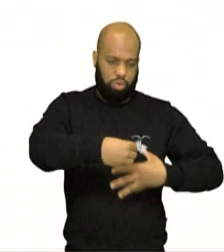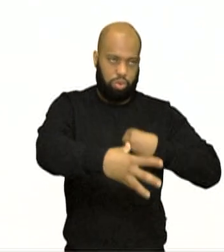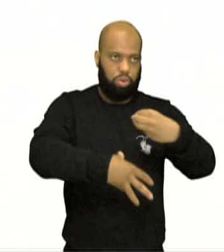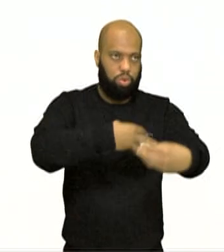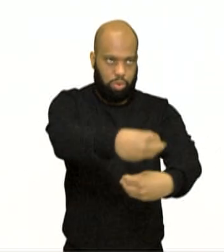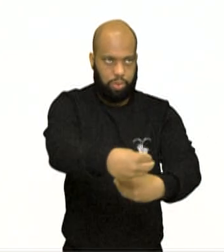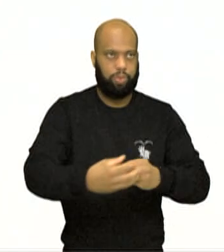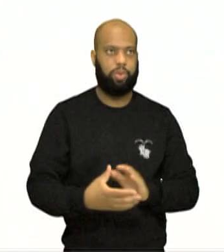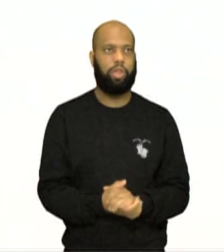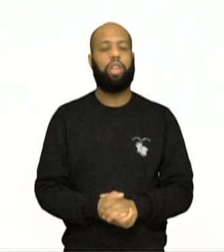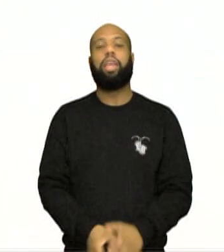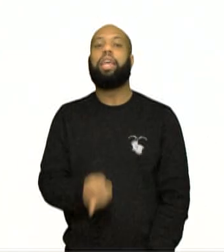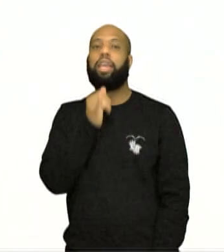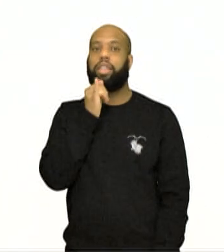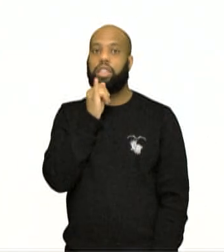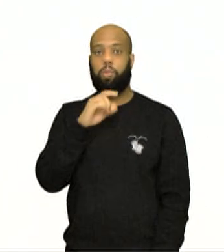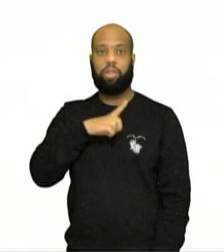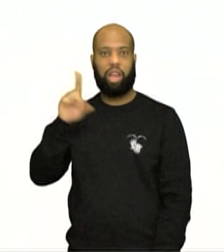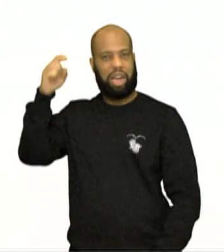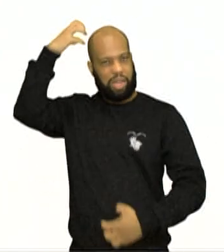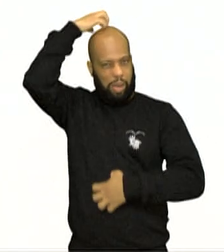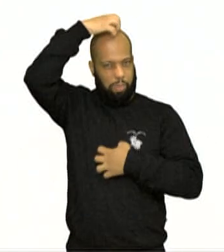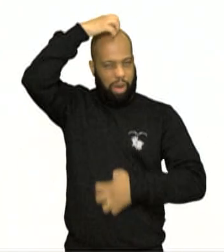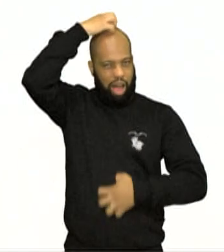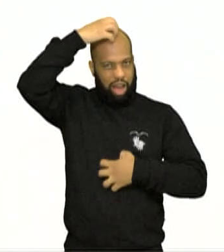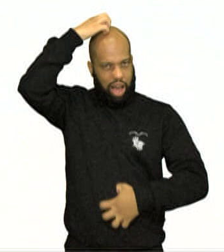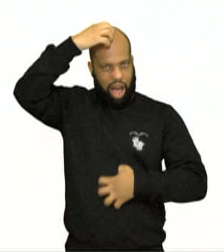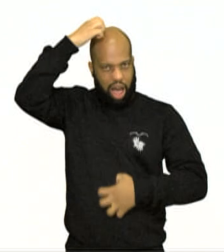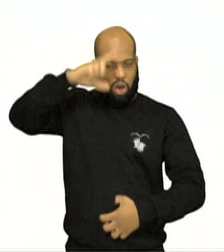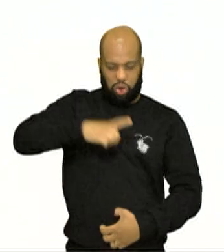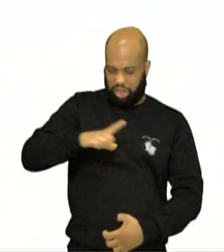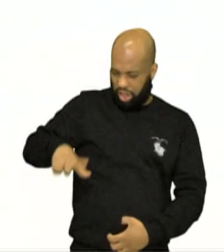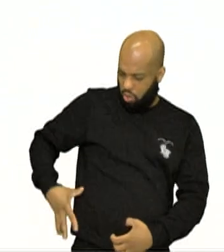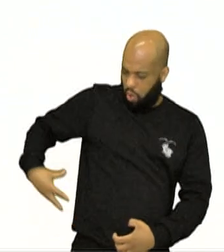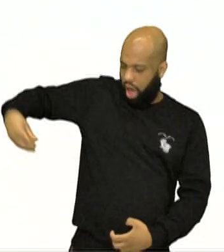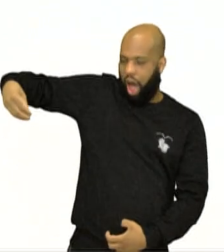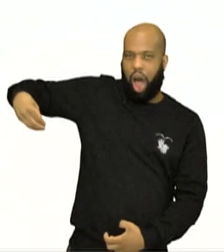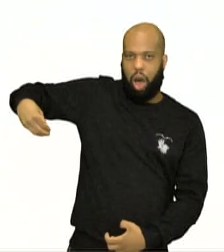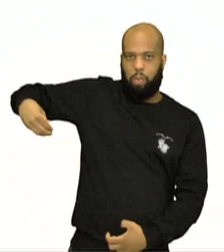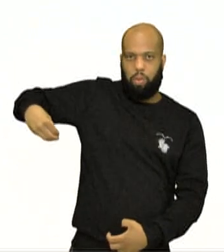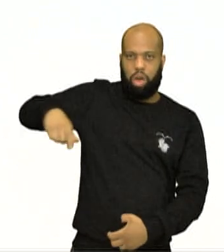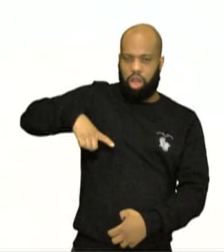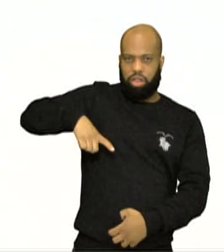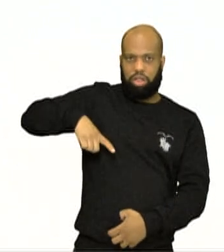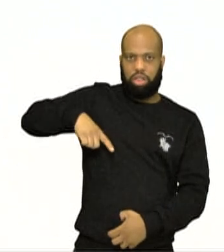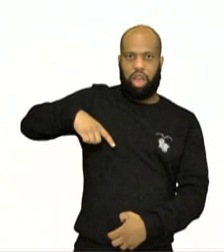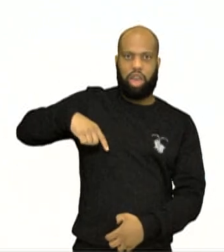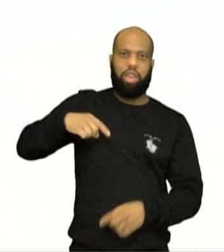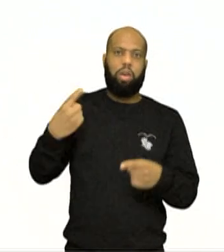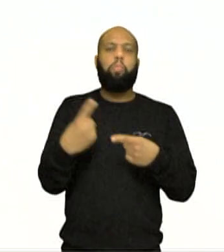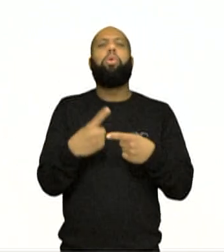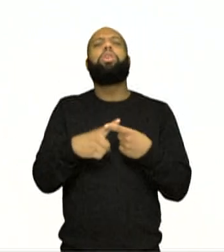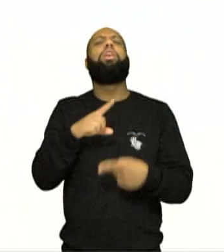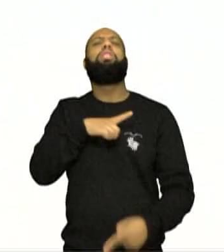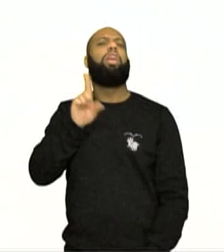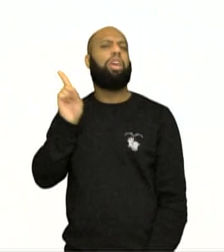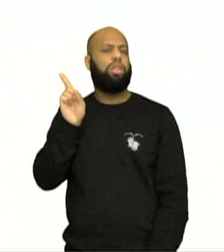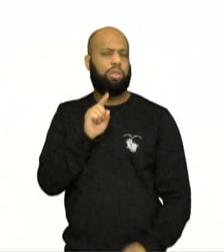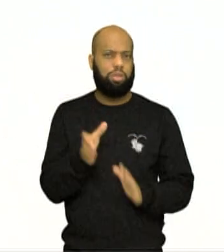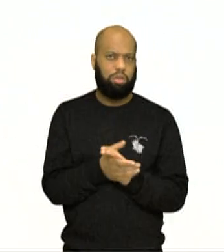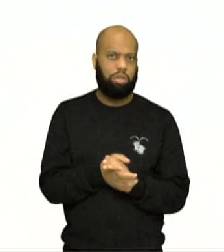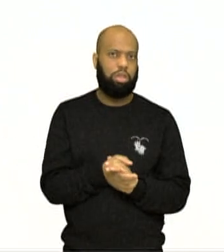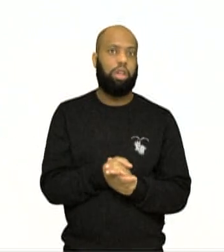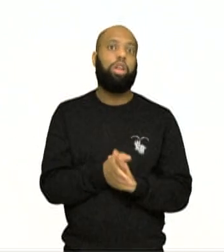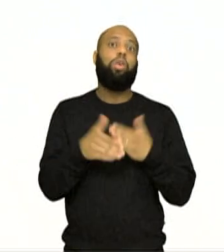seguintes. Então, o exemplo aqui, segundo o Lamarque, a cauda deste primata seria